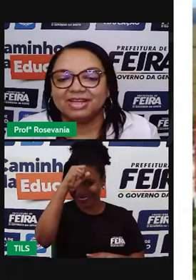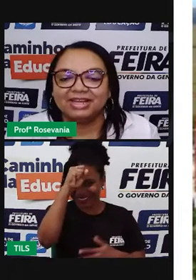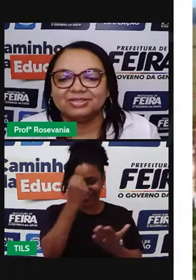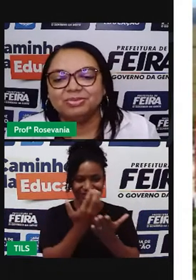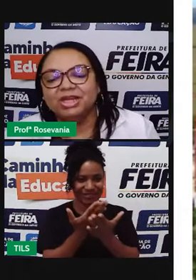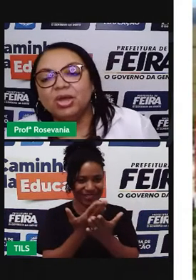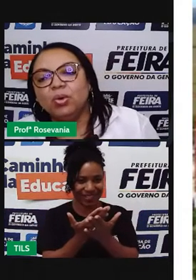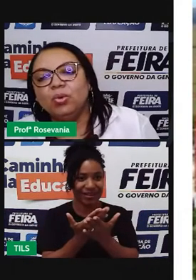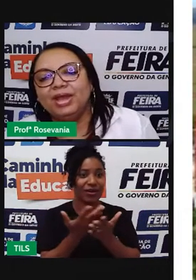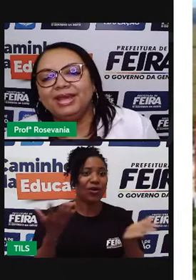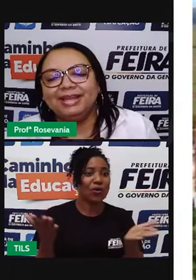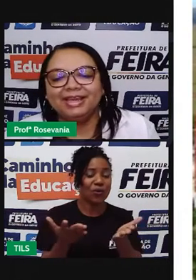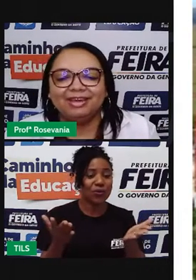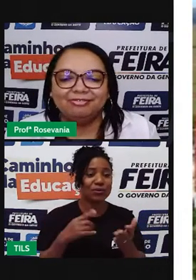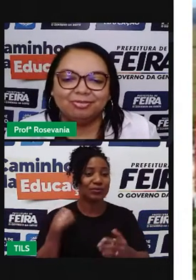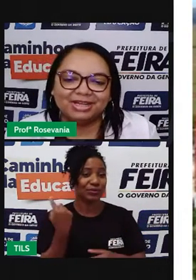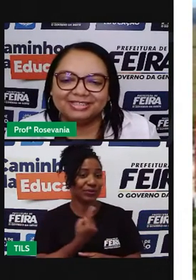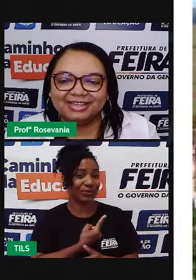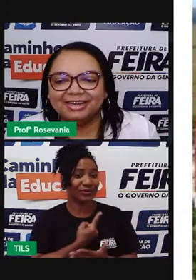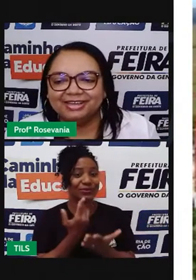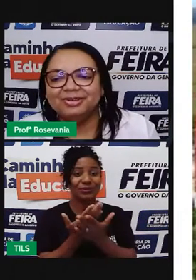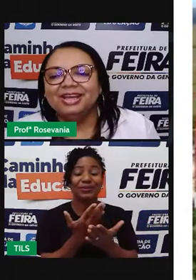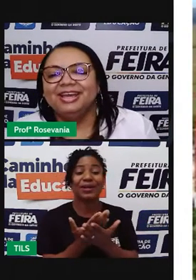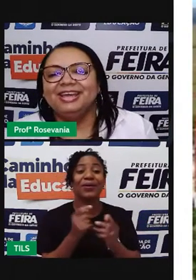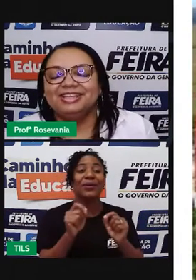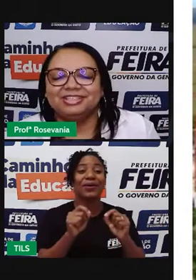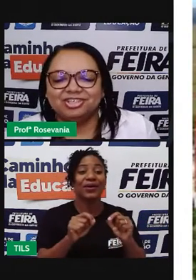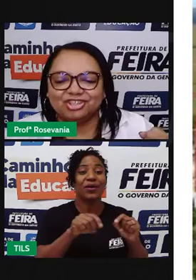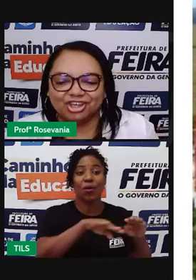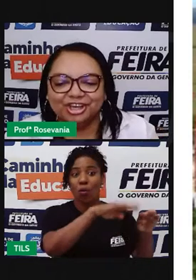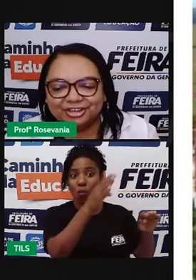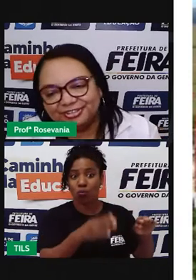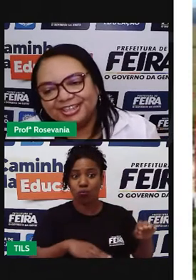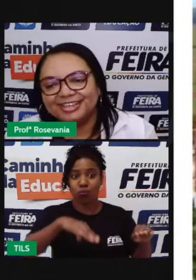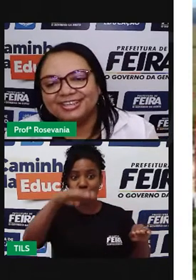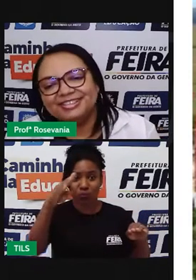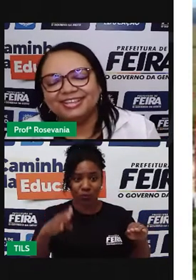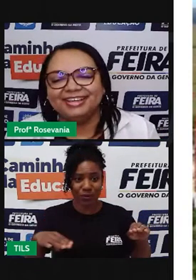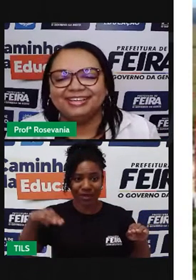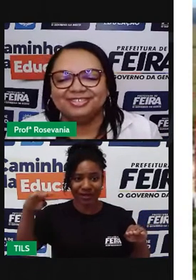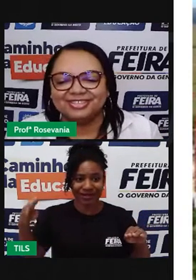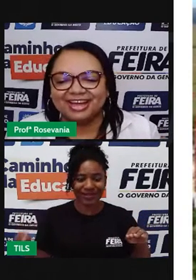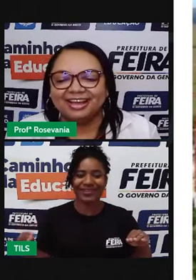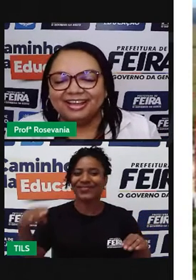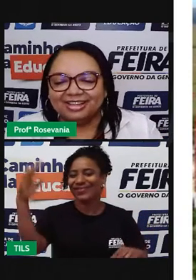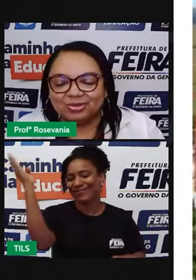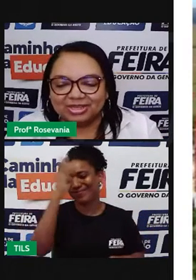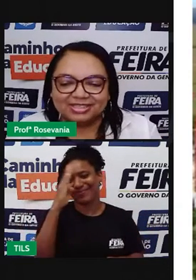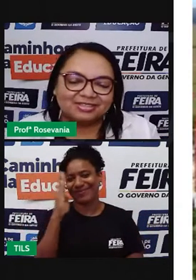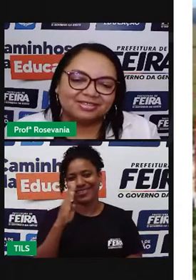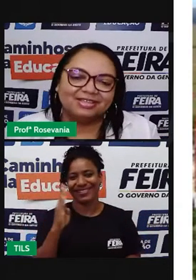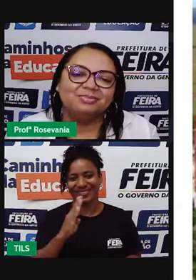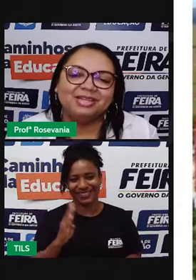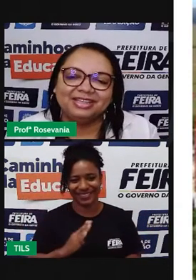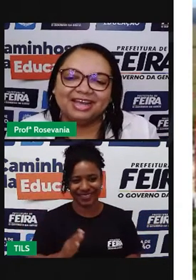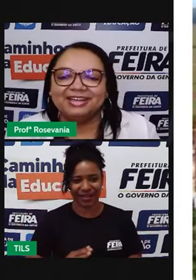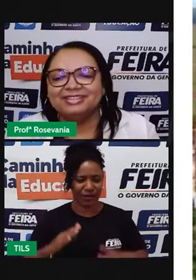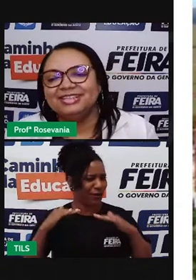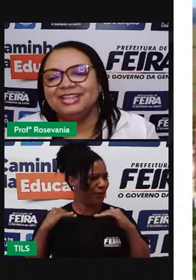Nós vamos falar sobre o relevo brasileiro, esse chão que a gente tem, que nos dá toda essa